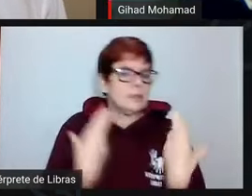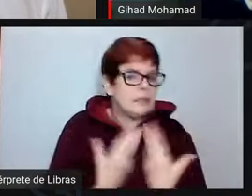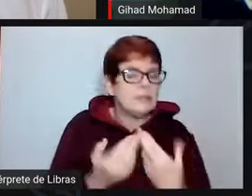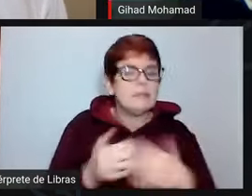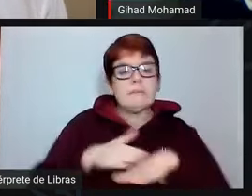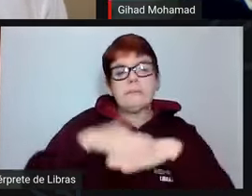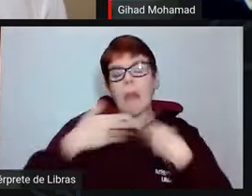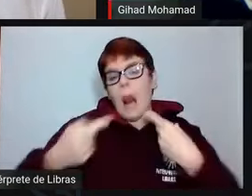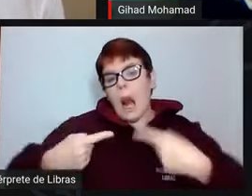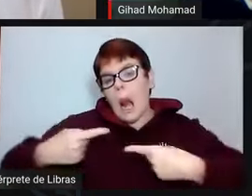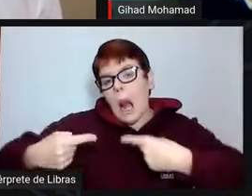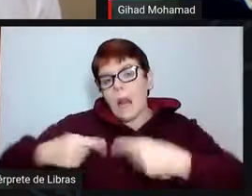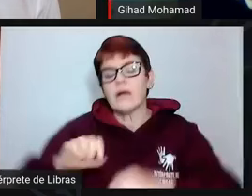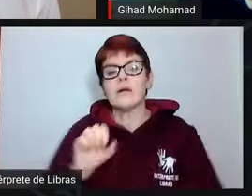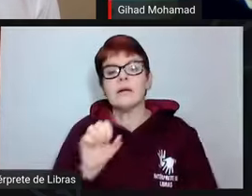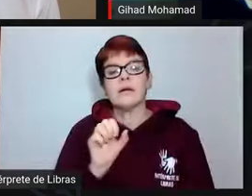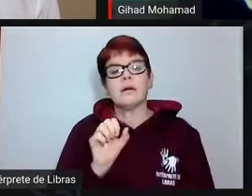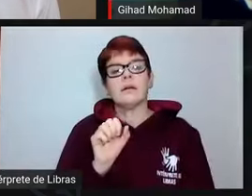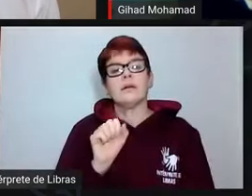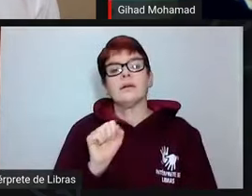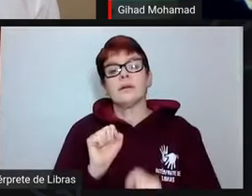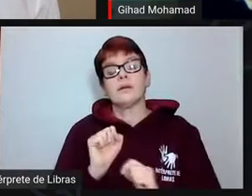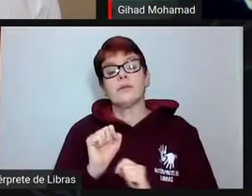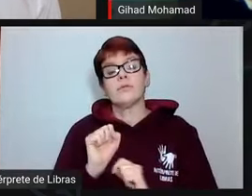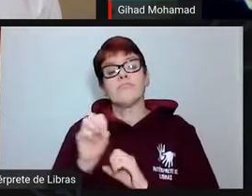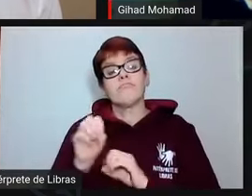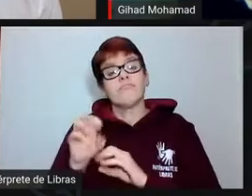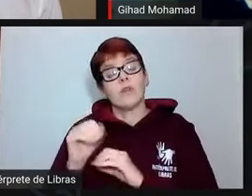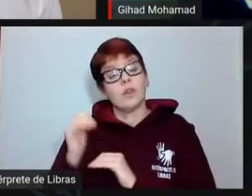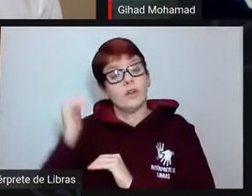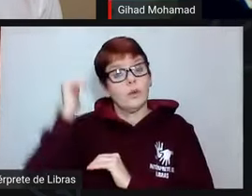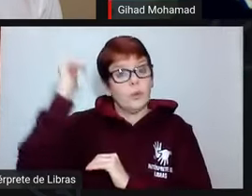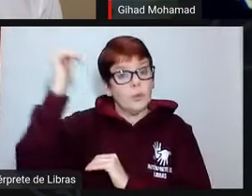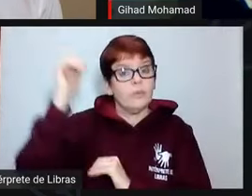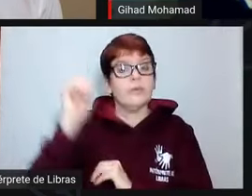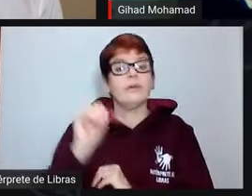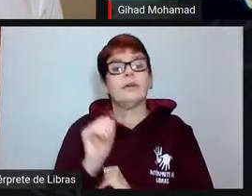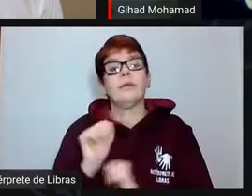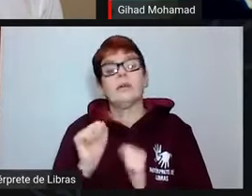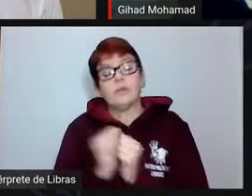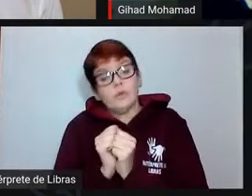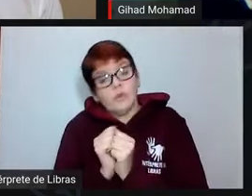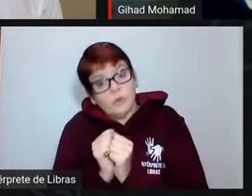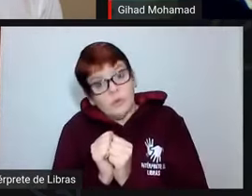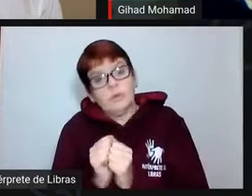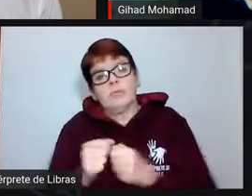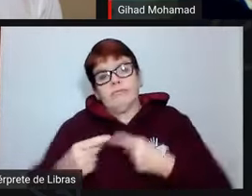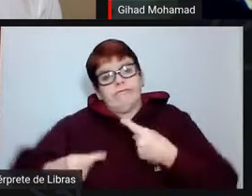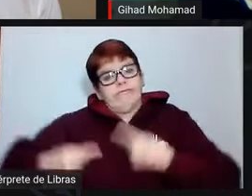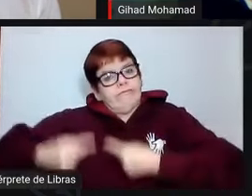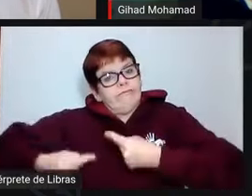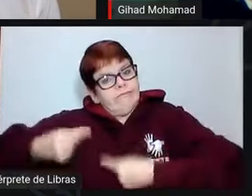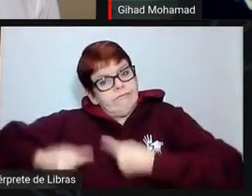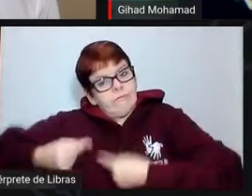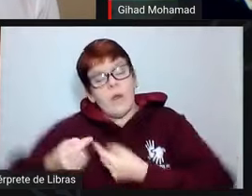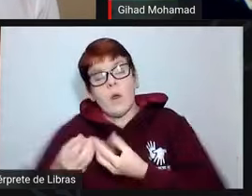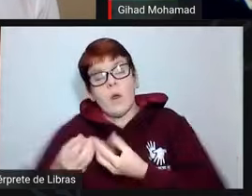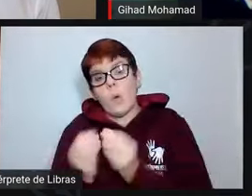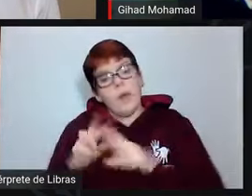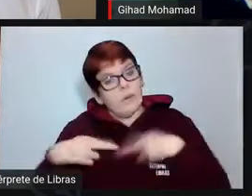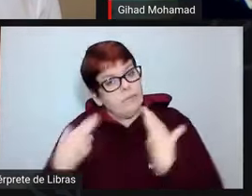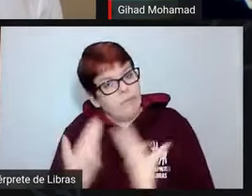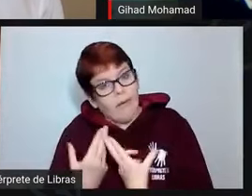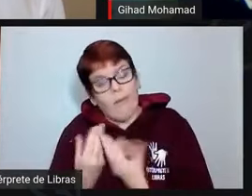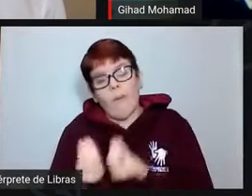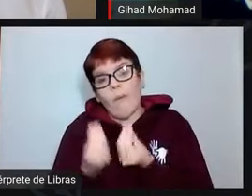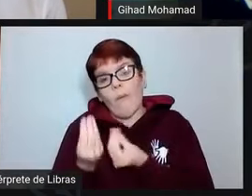a SESU, Secretaria de Educação Superior, e com a DIFES, que trata diretamente com